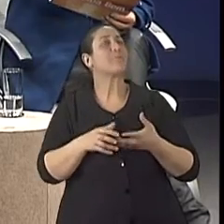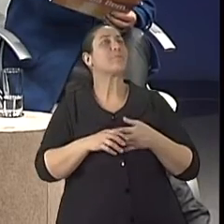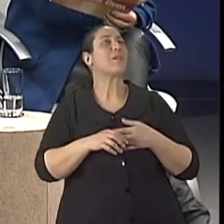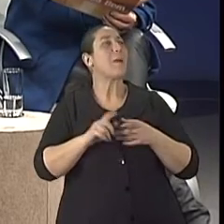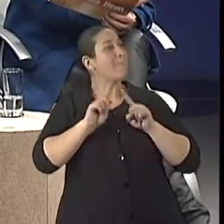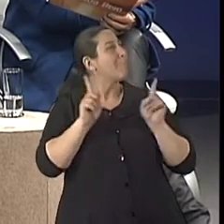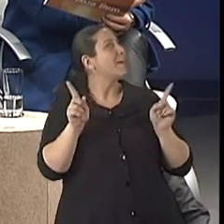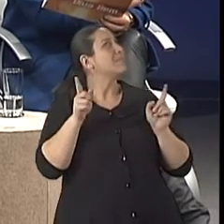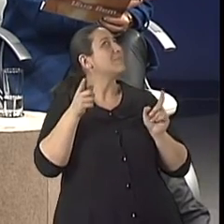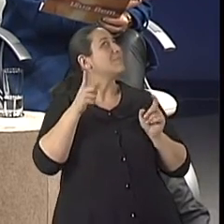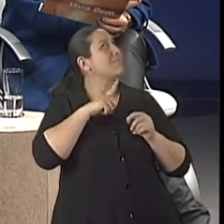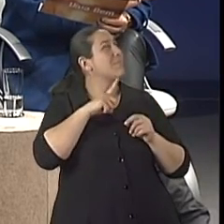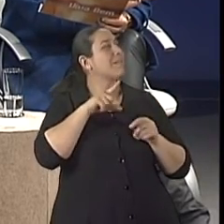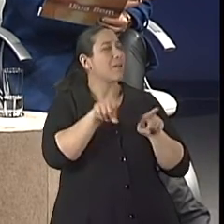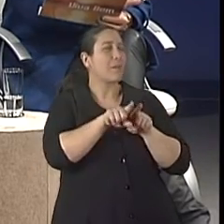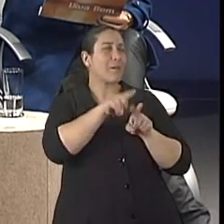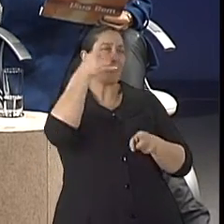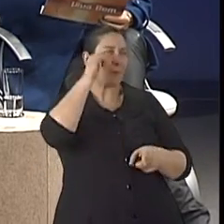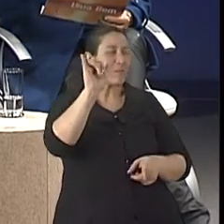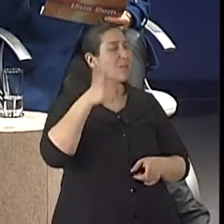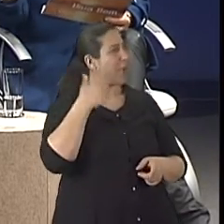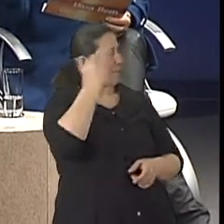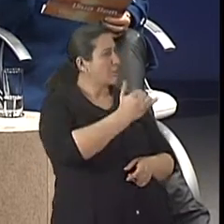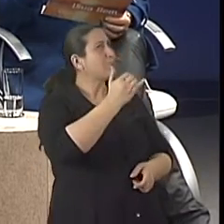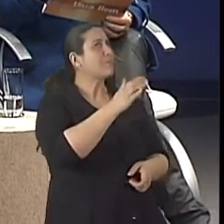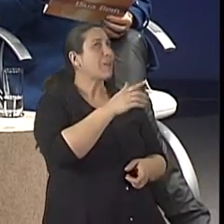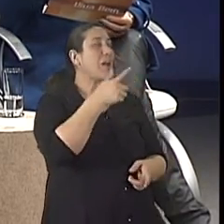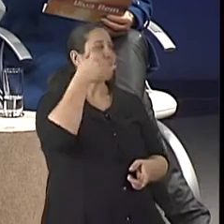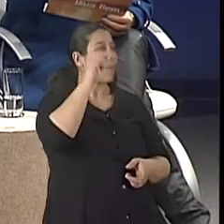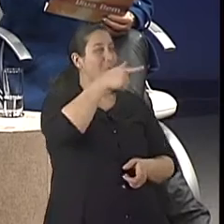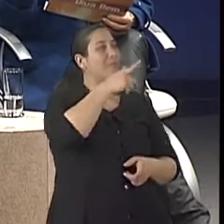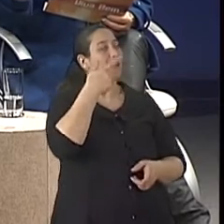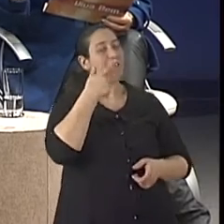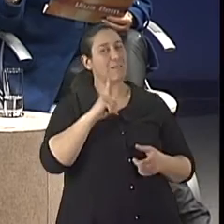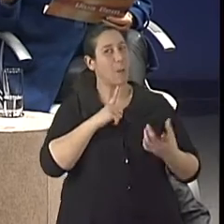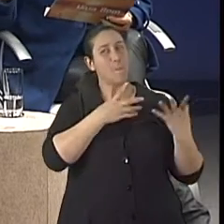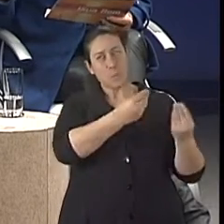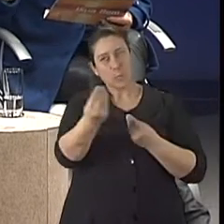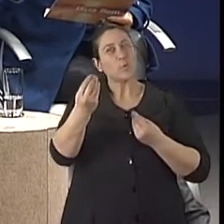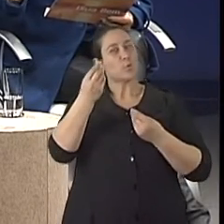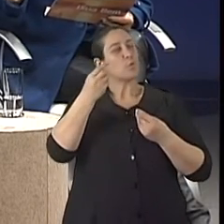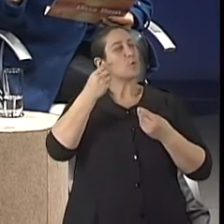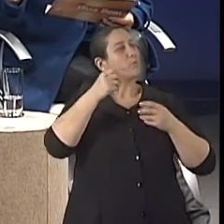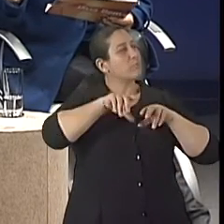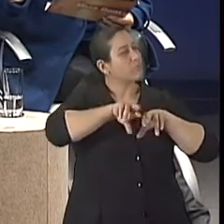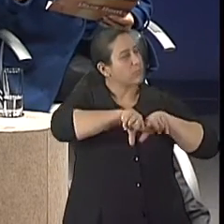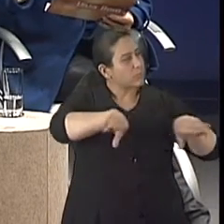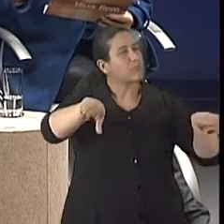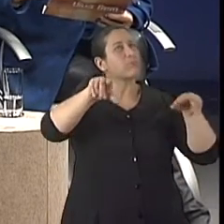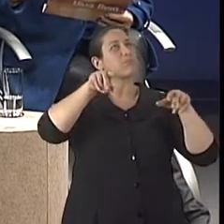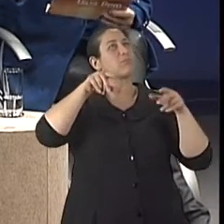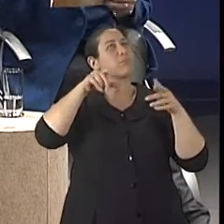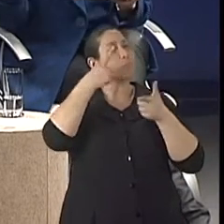prevenção, tá, Maria Cristina? Assim, dos complementos, a gente falou que tem muitos outros programas, mas vamos falar rapidamente, assim,